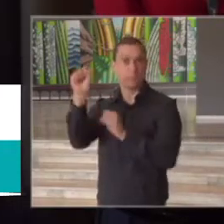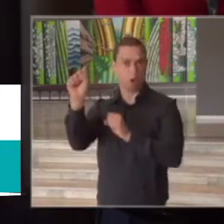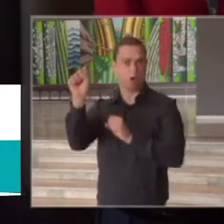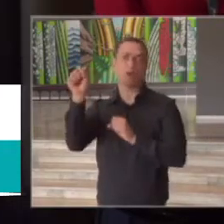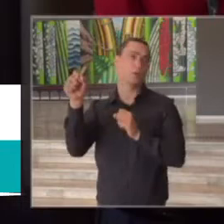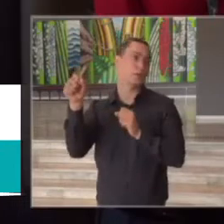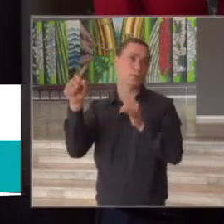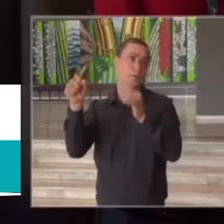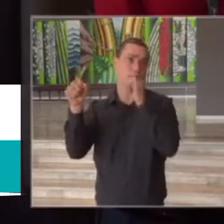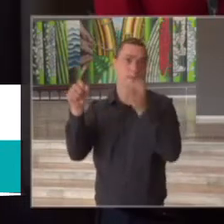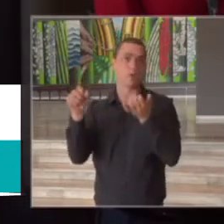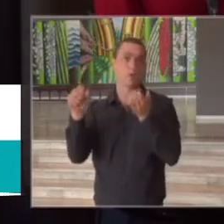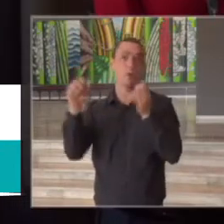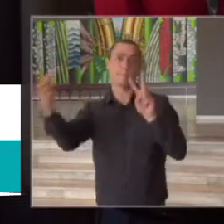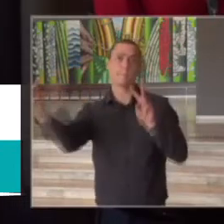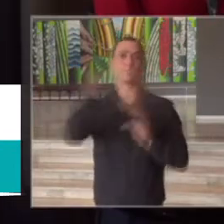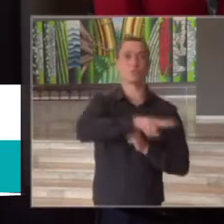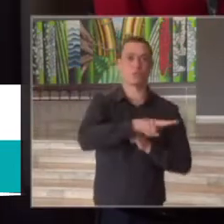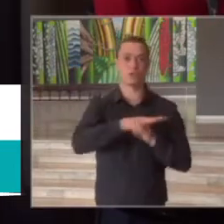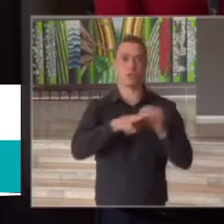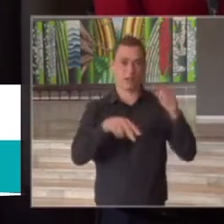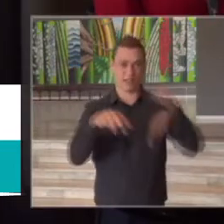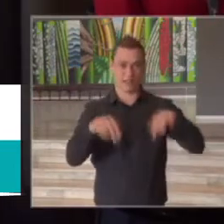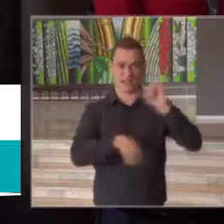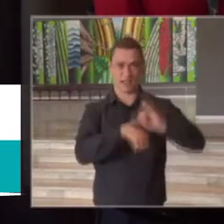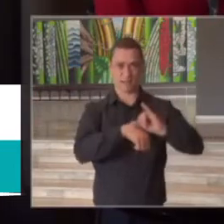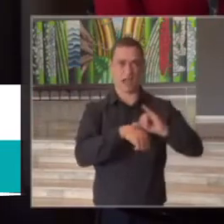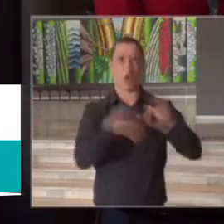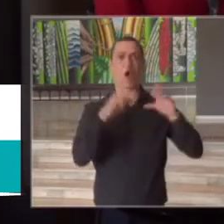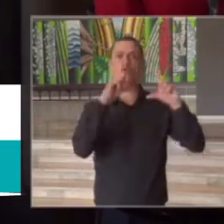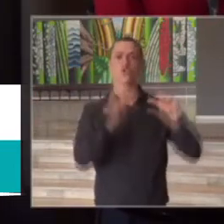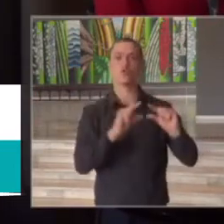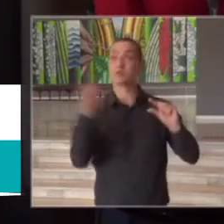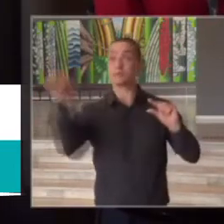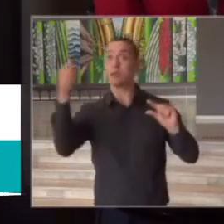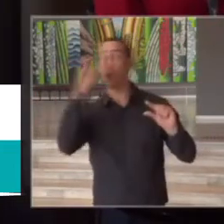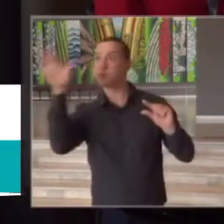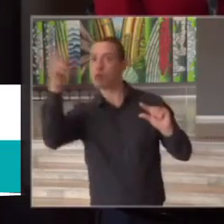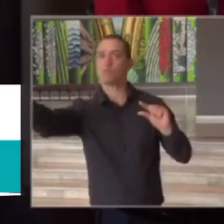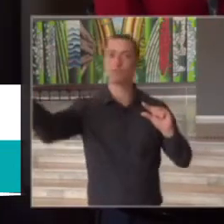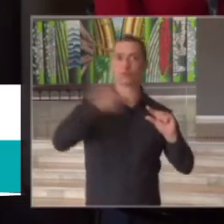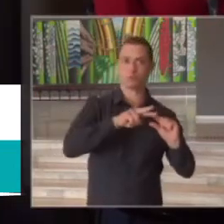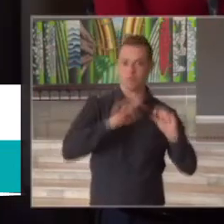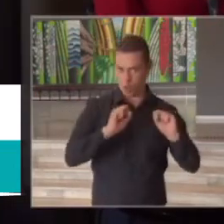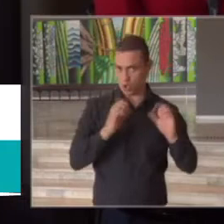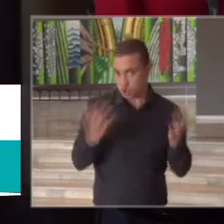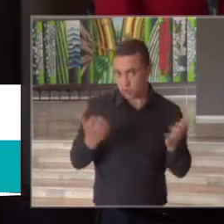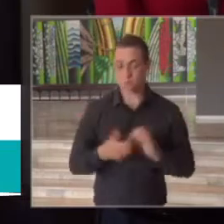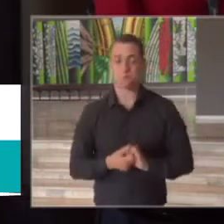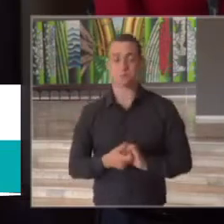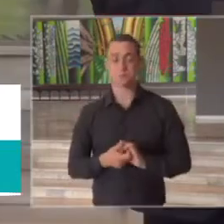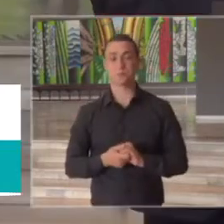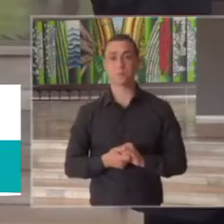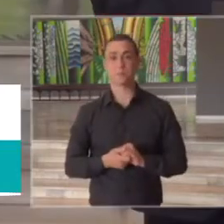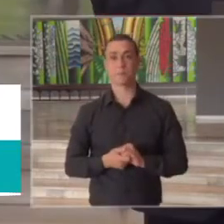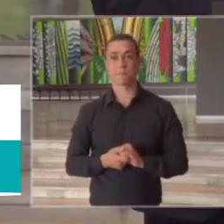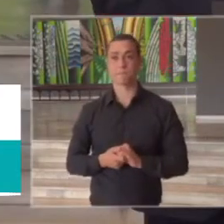acontecer algum tipo de transferência para capital por exemplo e remanejamento desses pacientes obrigada